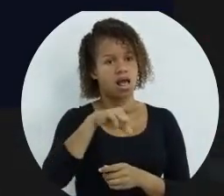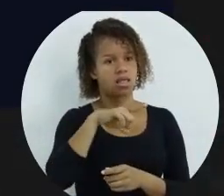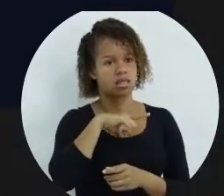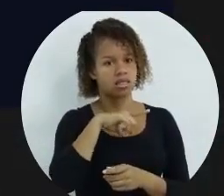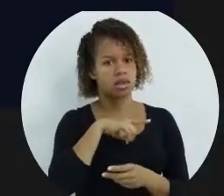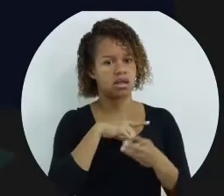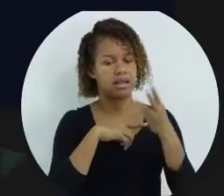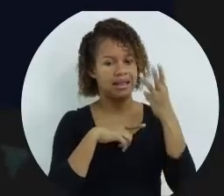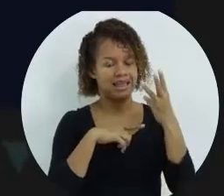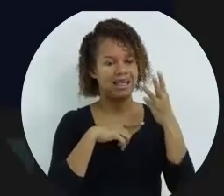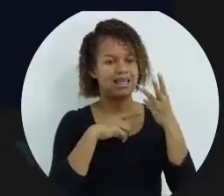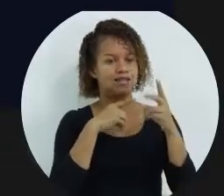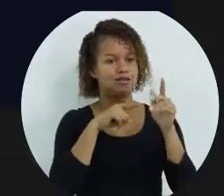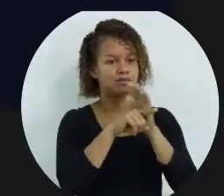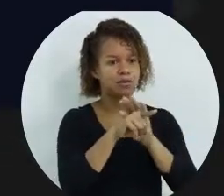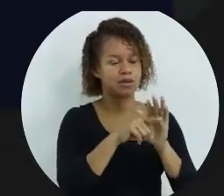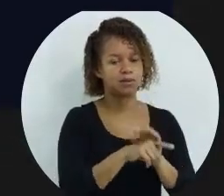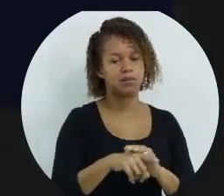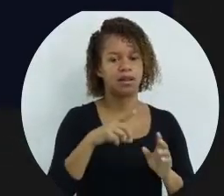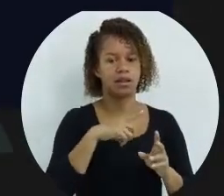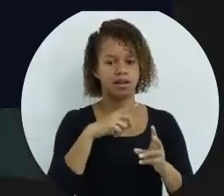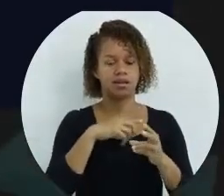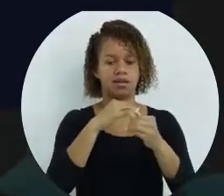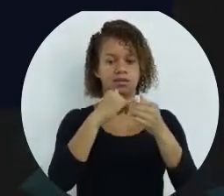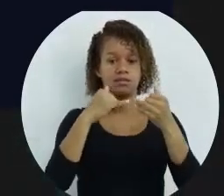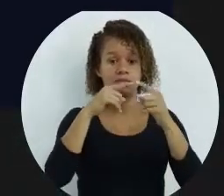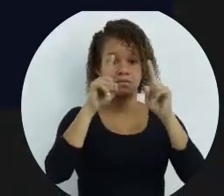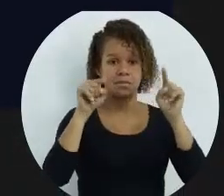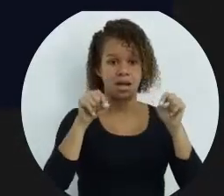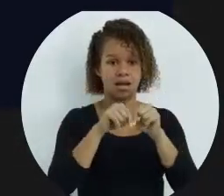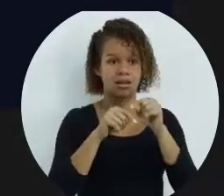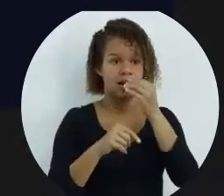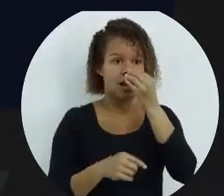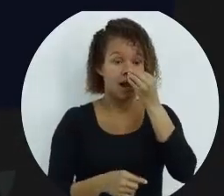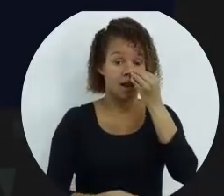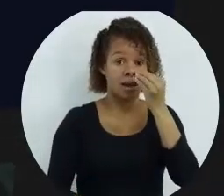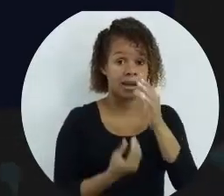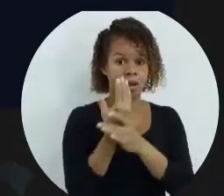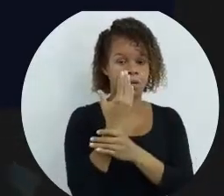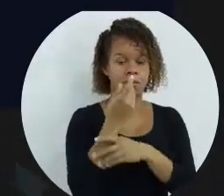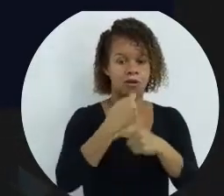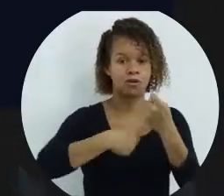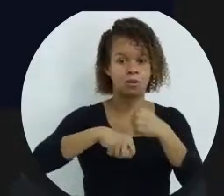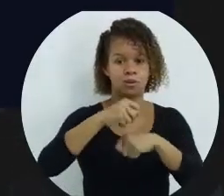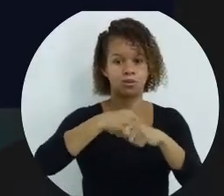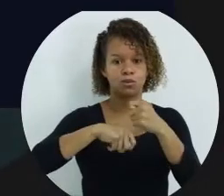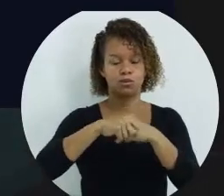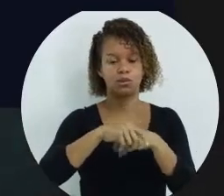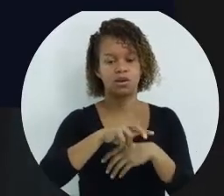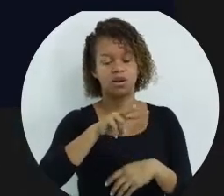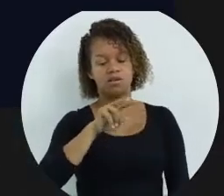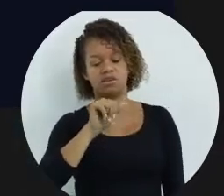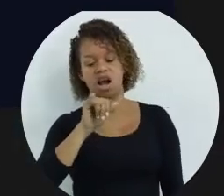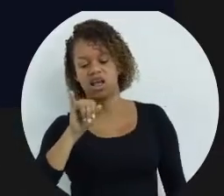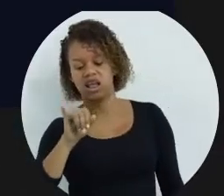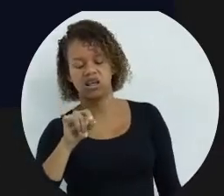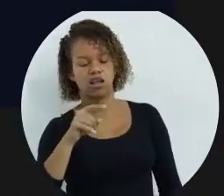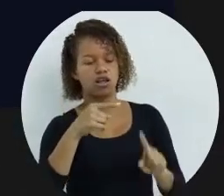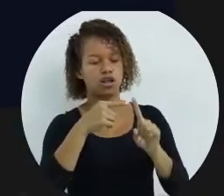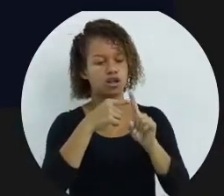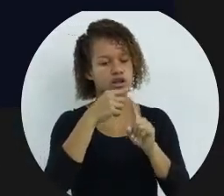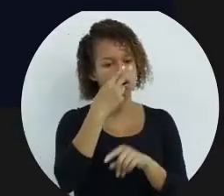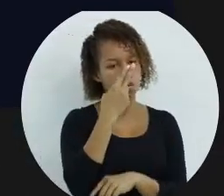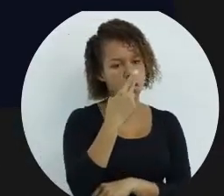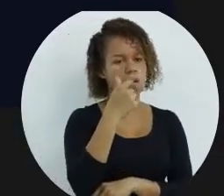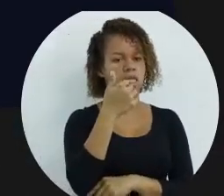três argumentos, ela tem três partes. A primeira delas é criar uma variável de controle. Então, você vai ter var i igual a